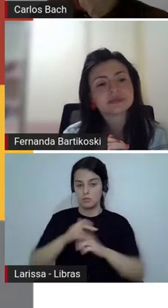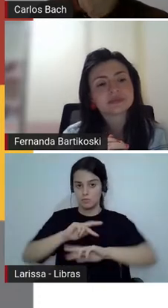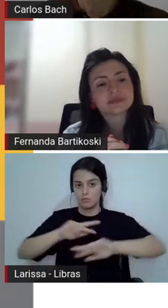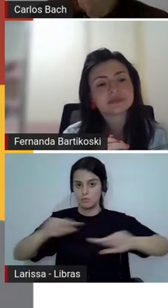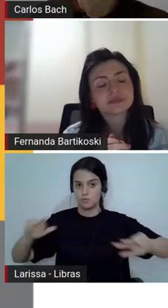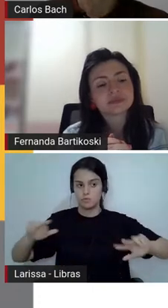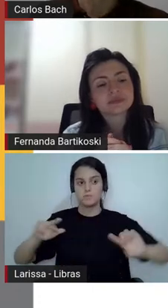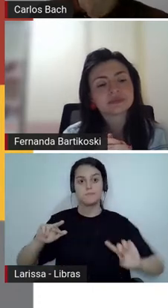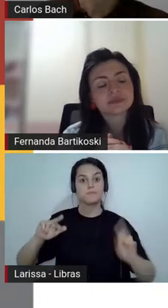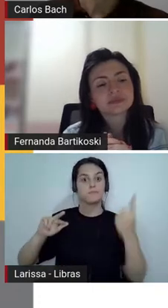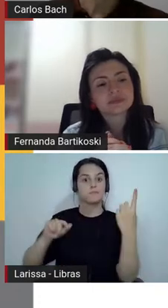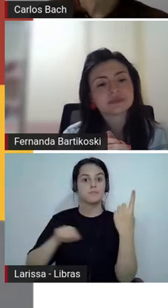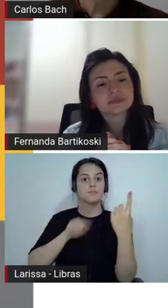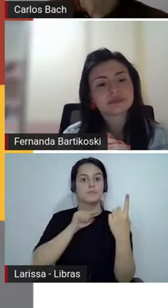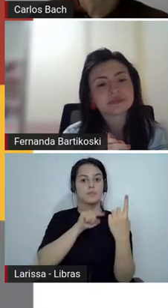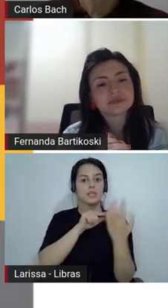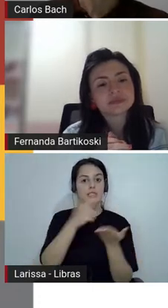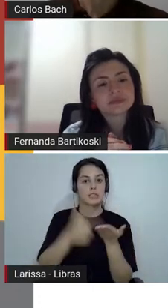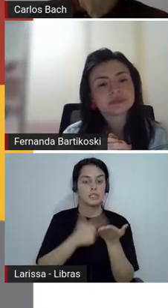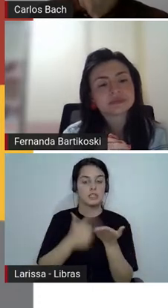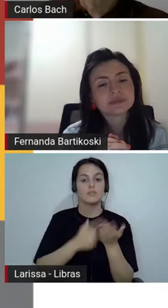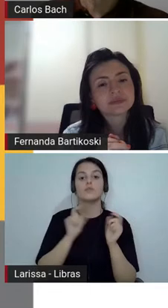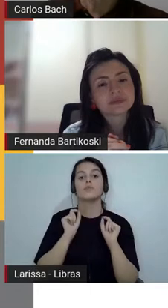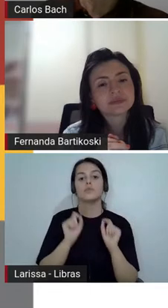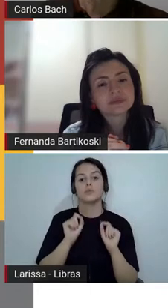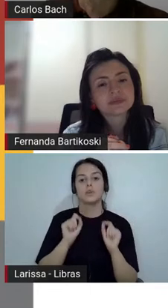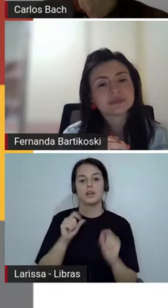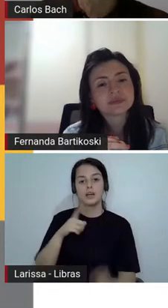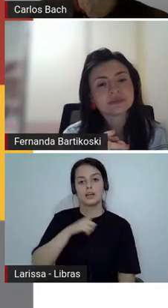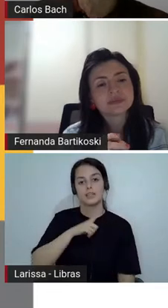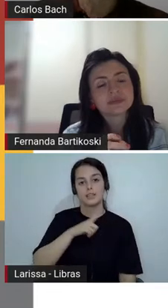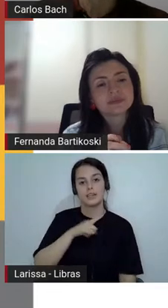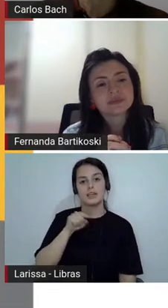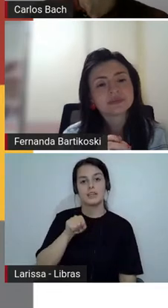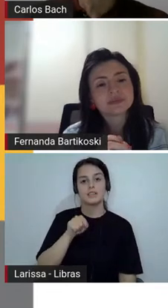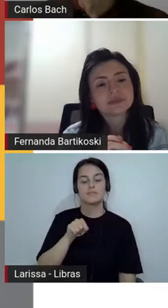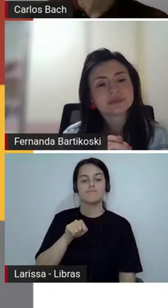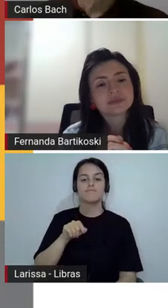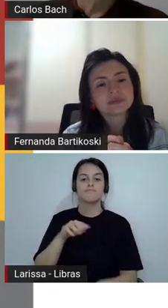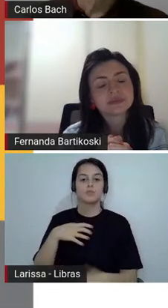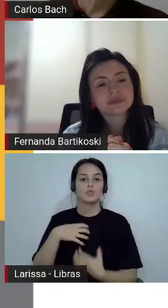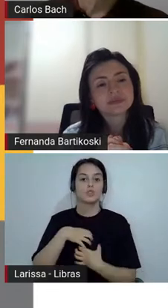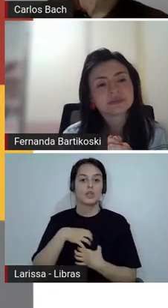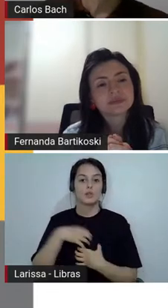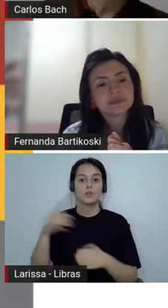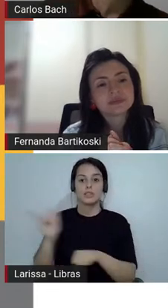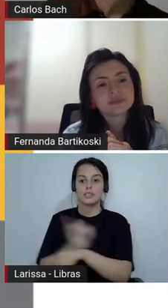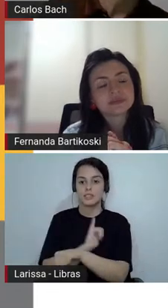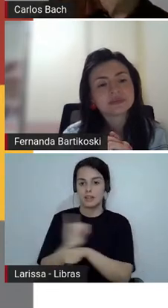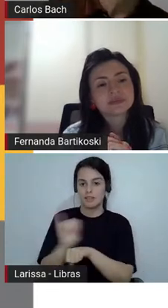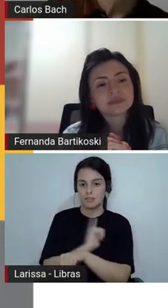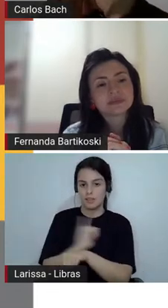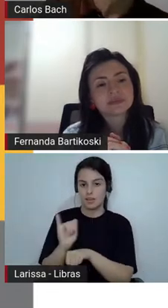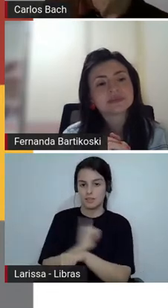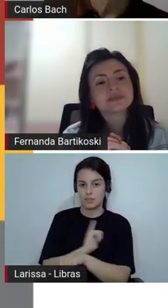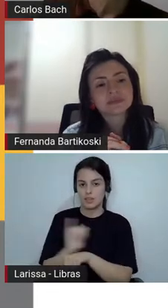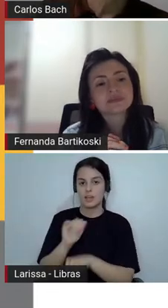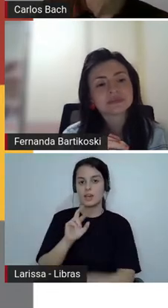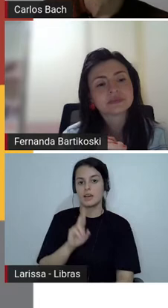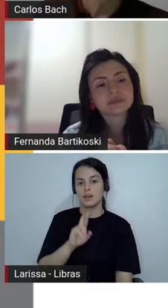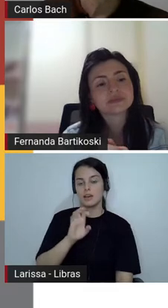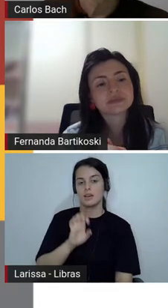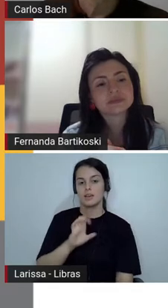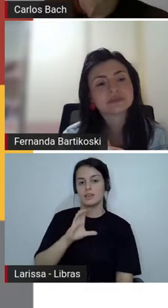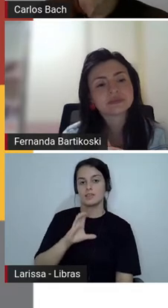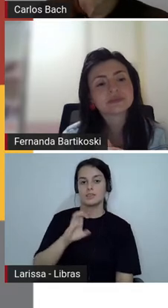etapas do método recepcional, que é o que a gente está usando aqui para nos guiar, e o que a gente usou para nos guiar